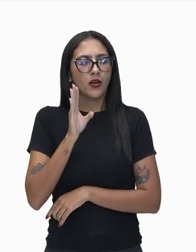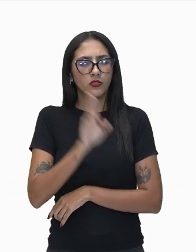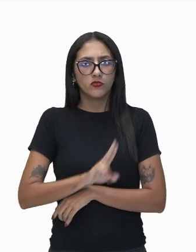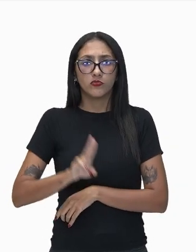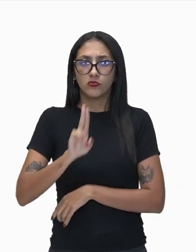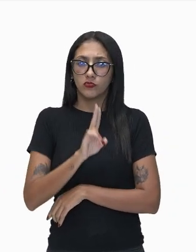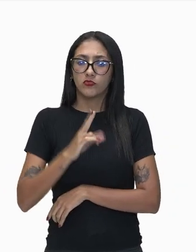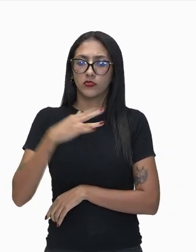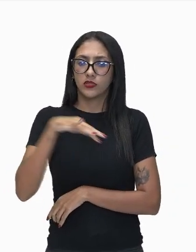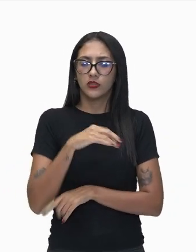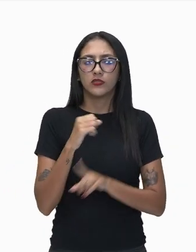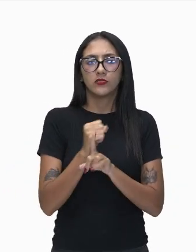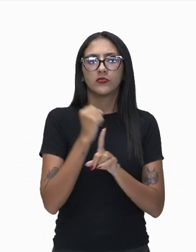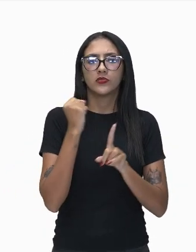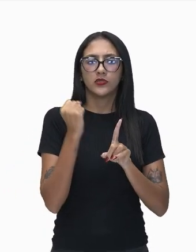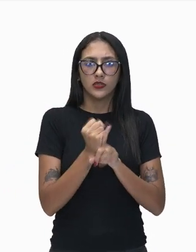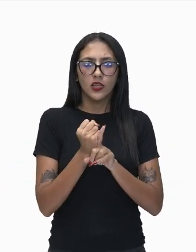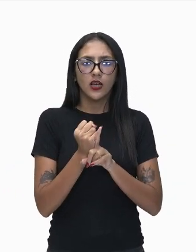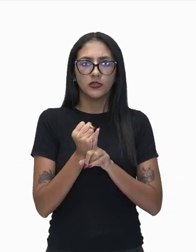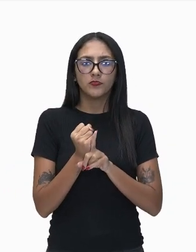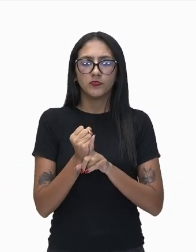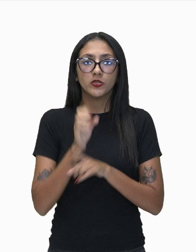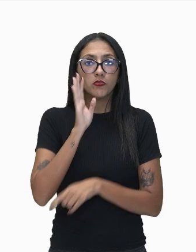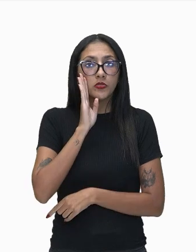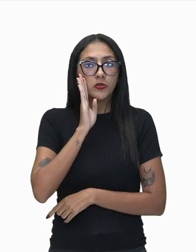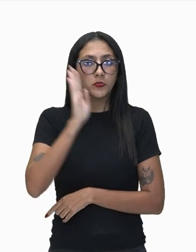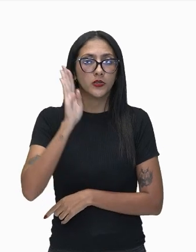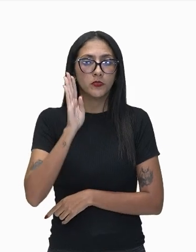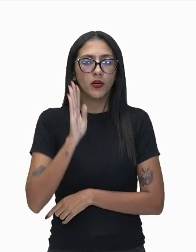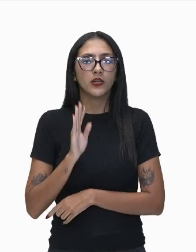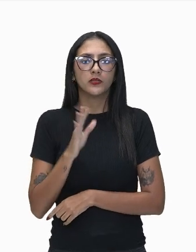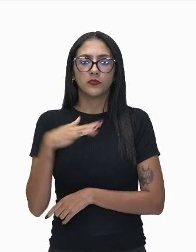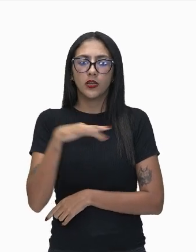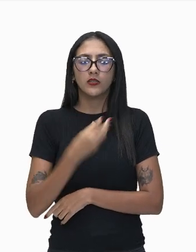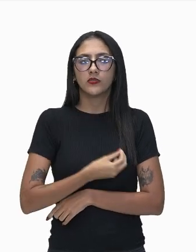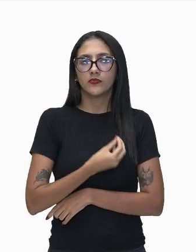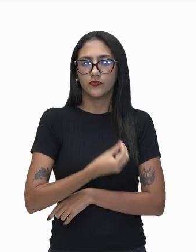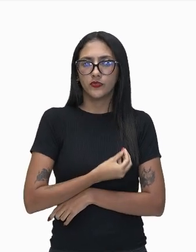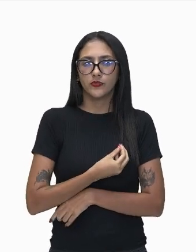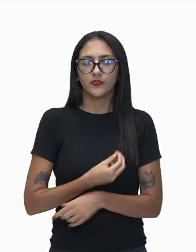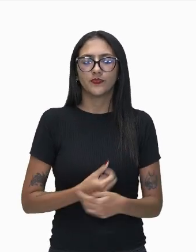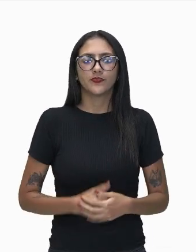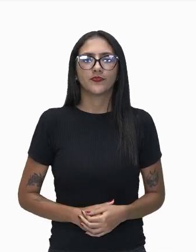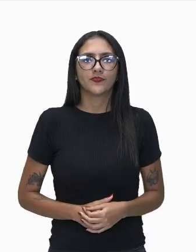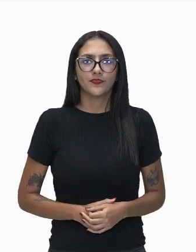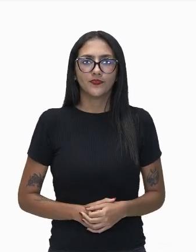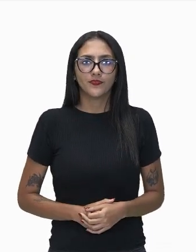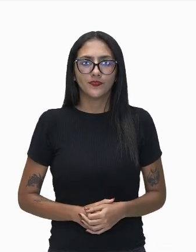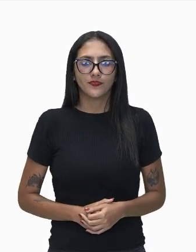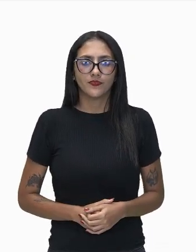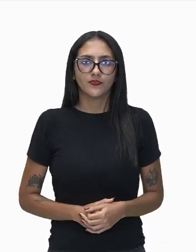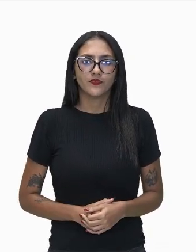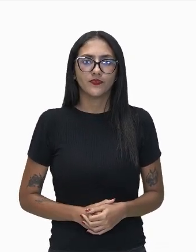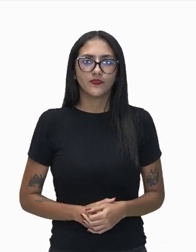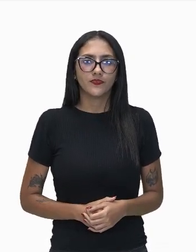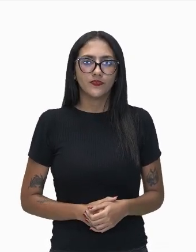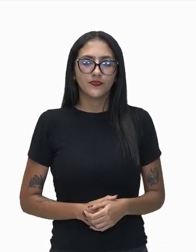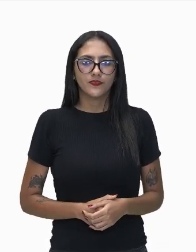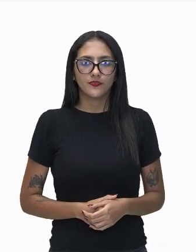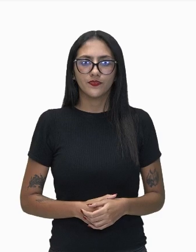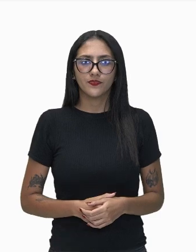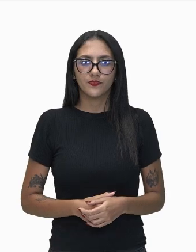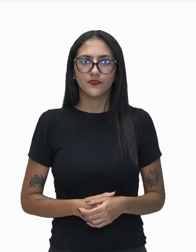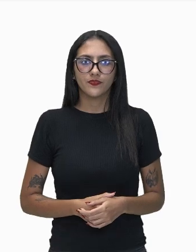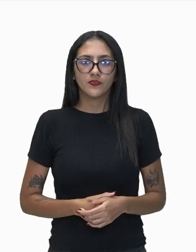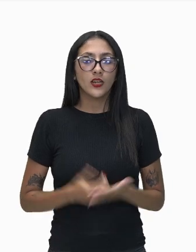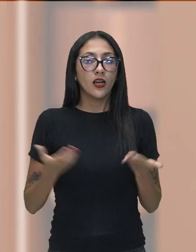necessários, são vitais para a nossa sobrevivência, ok? A gente vai dar uma olhadinha aqui